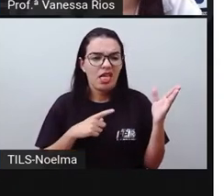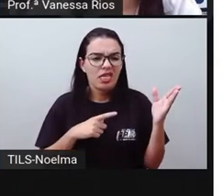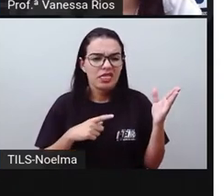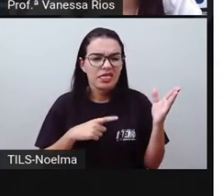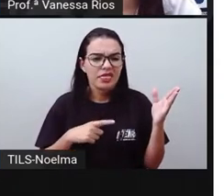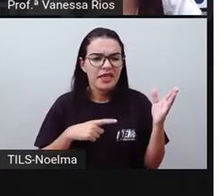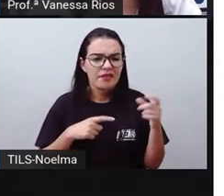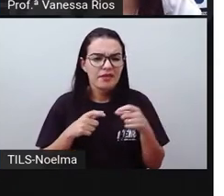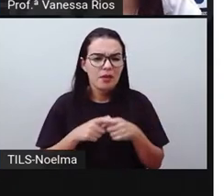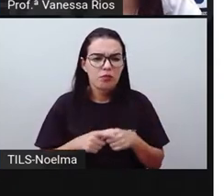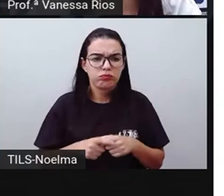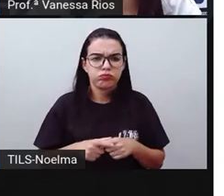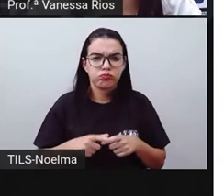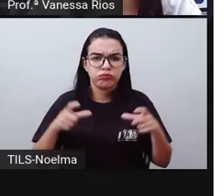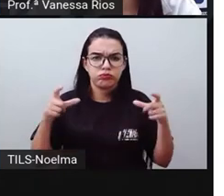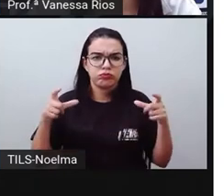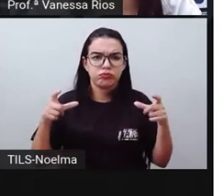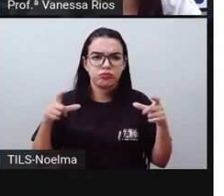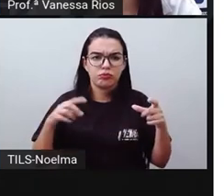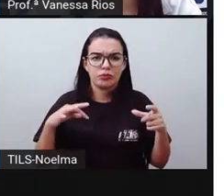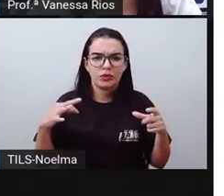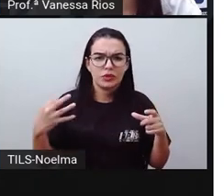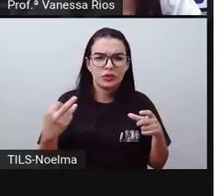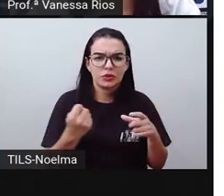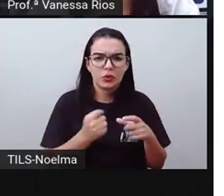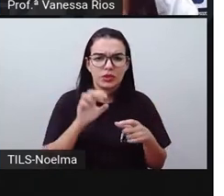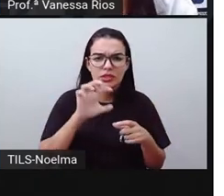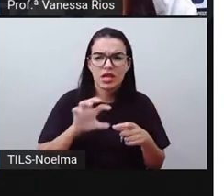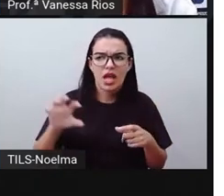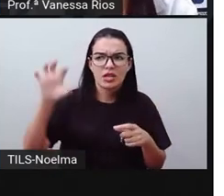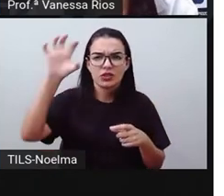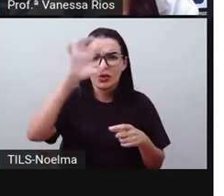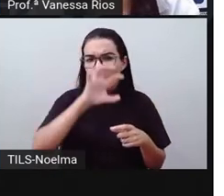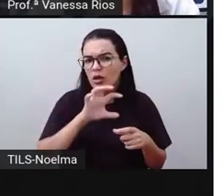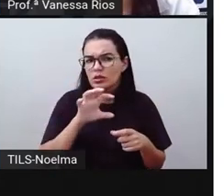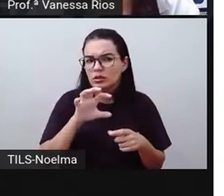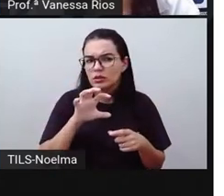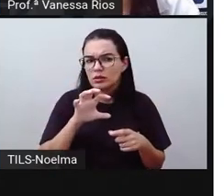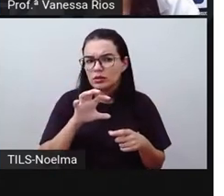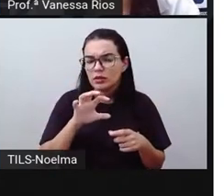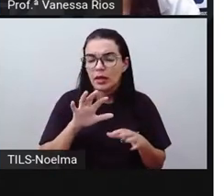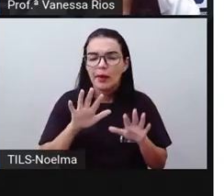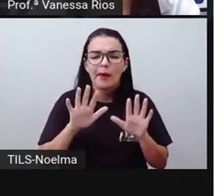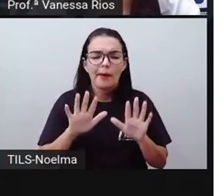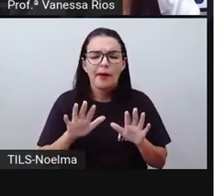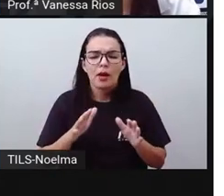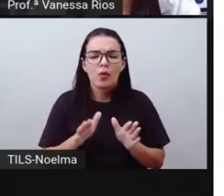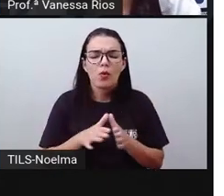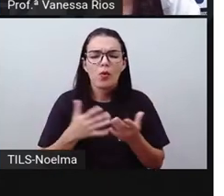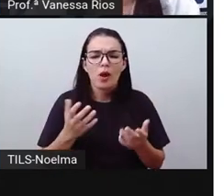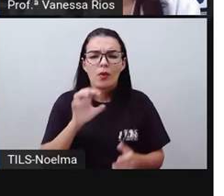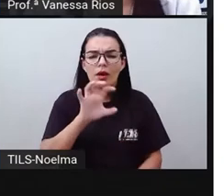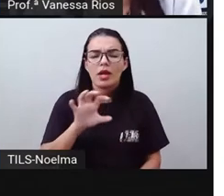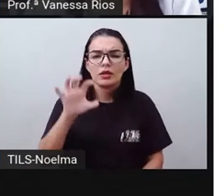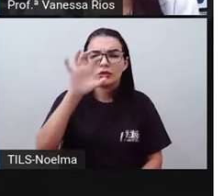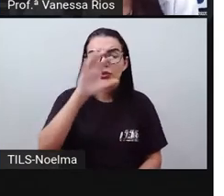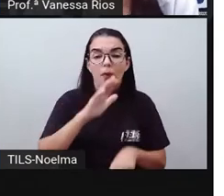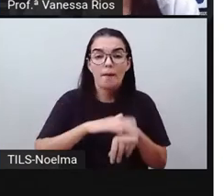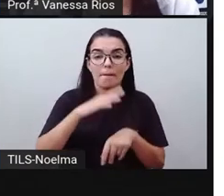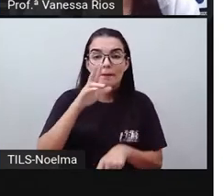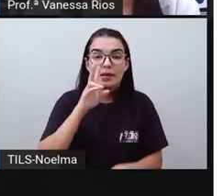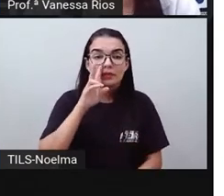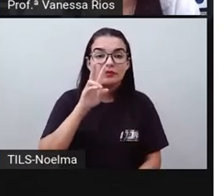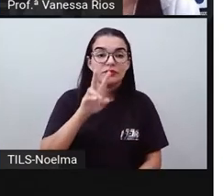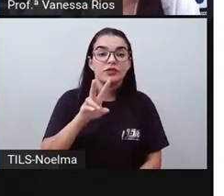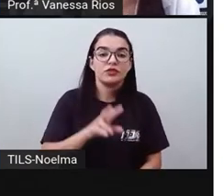as regiões? Em quais regiões esse aumento foi mais evidente? Então, é importante